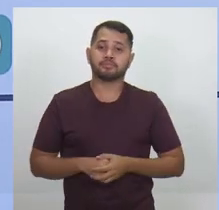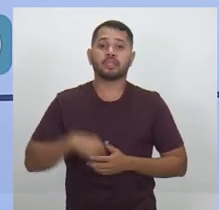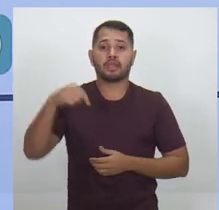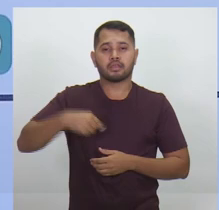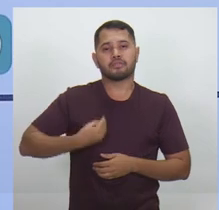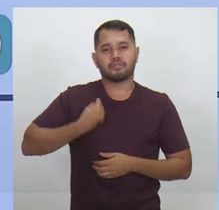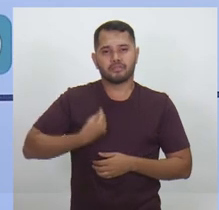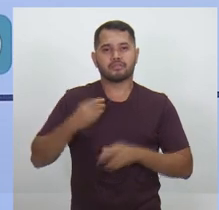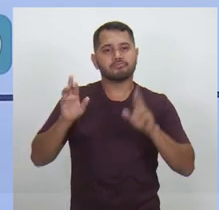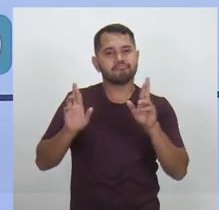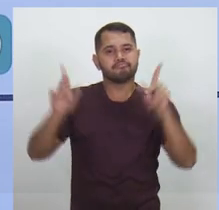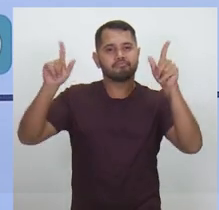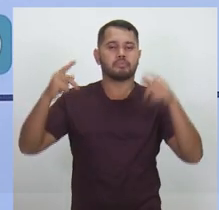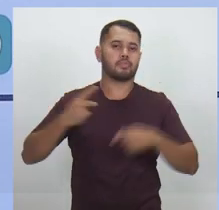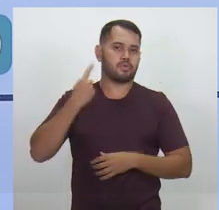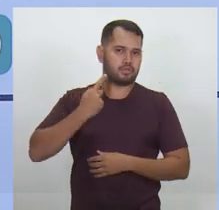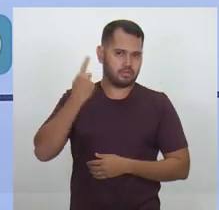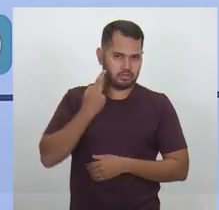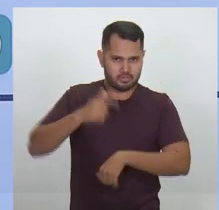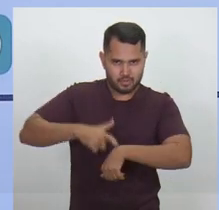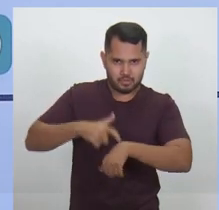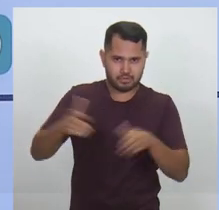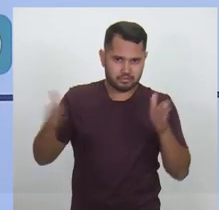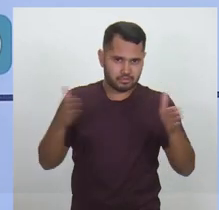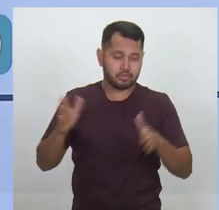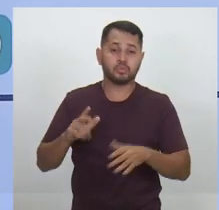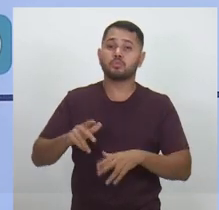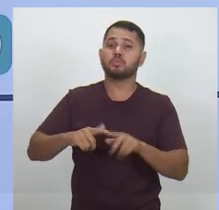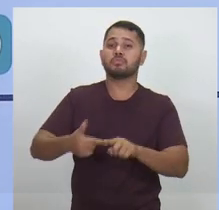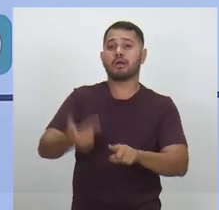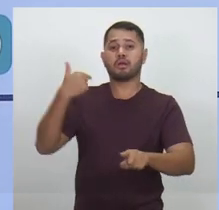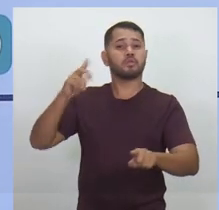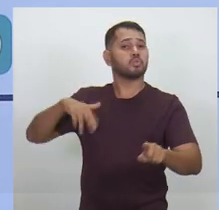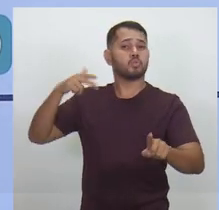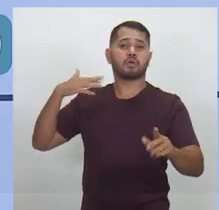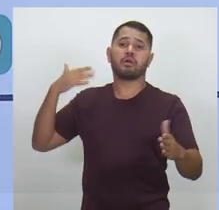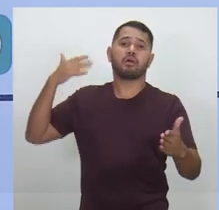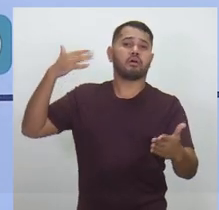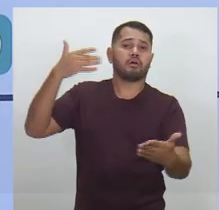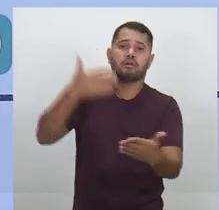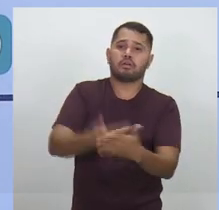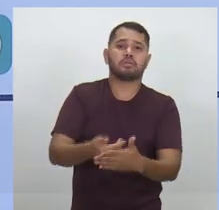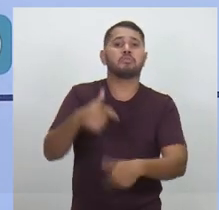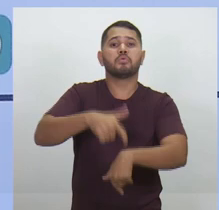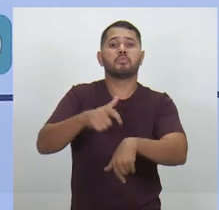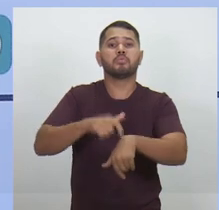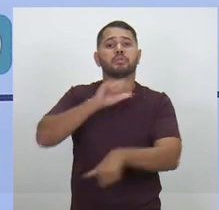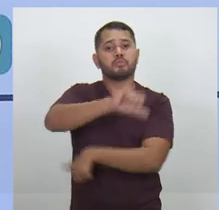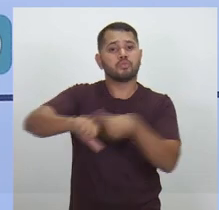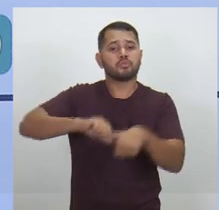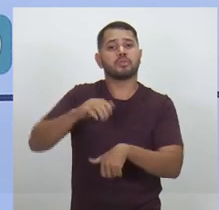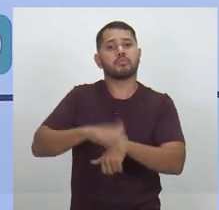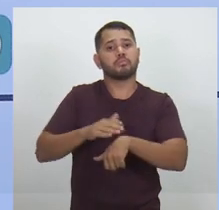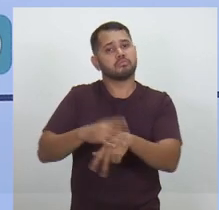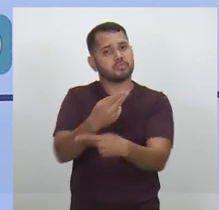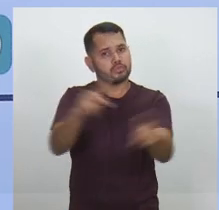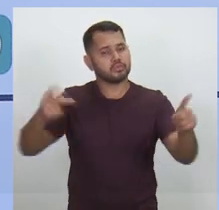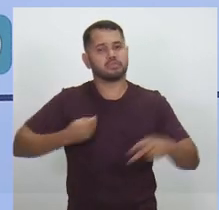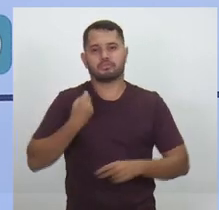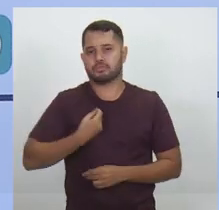situação diferente na política. Nunca nós estivemos tão próximos de mudar a nossa própria realidade.